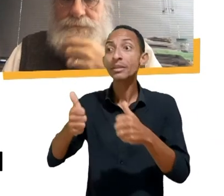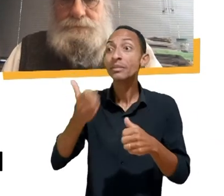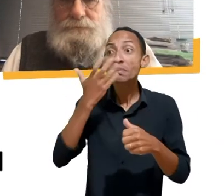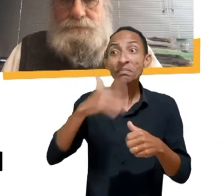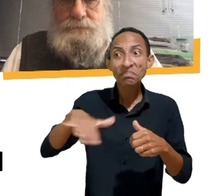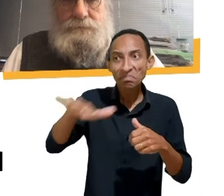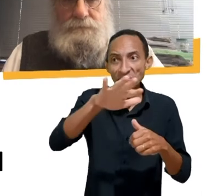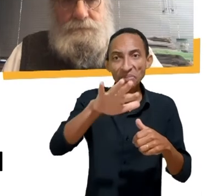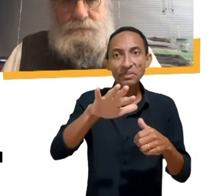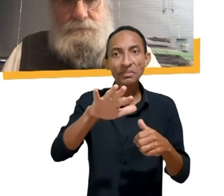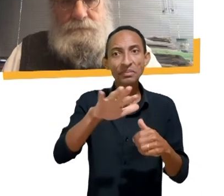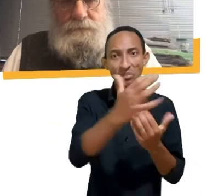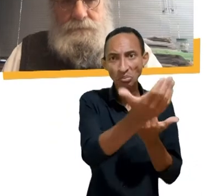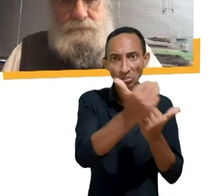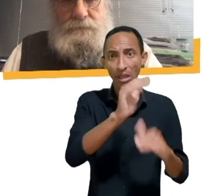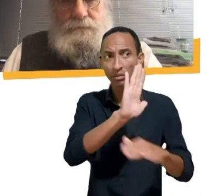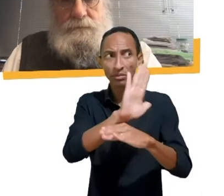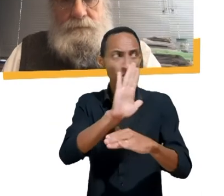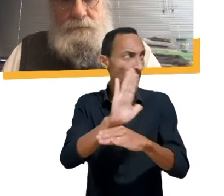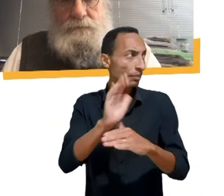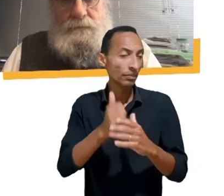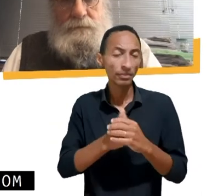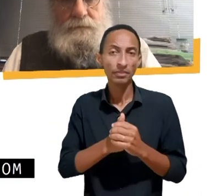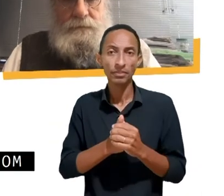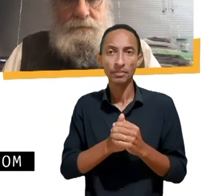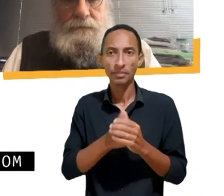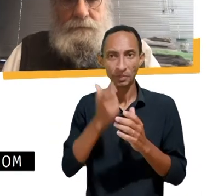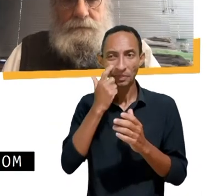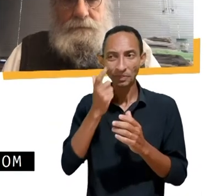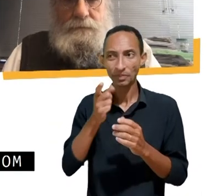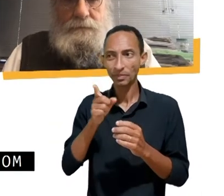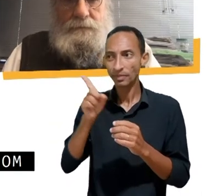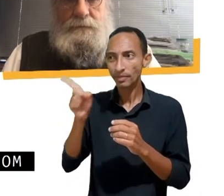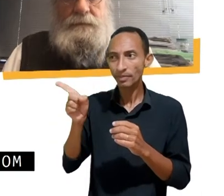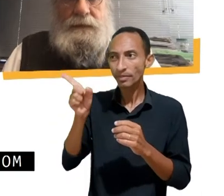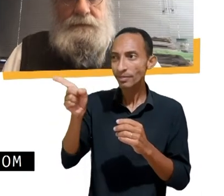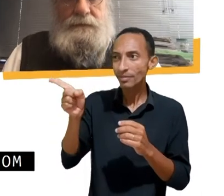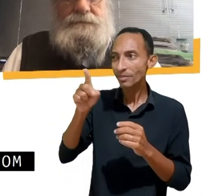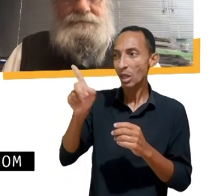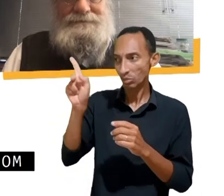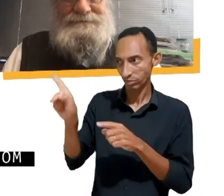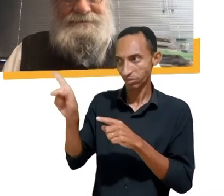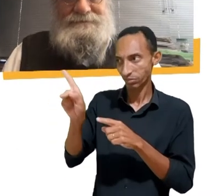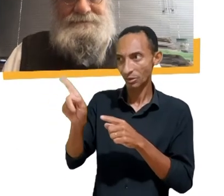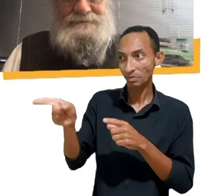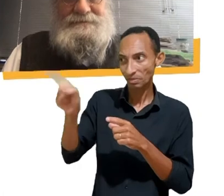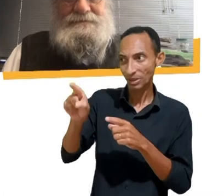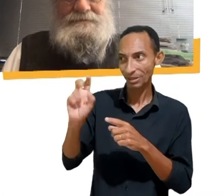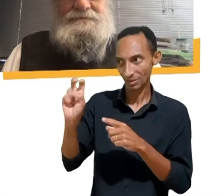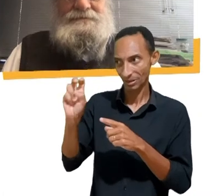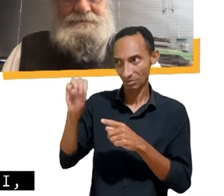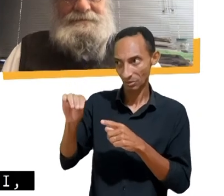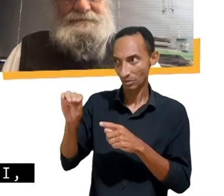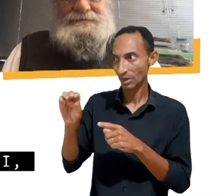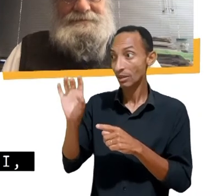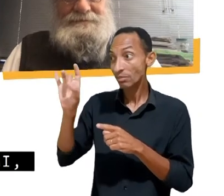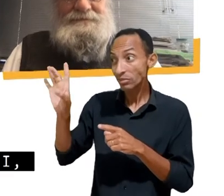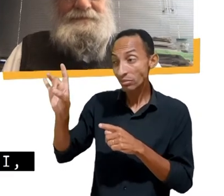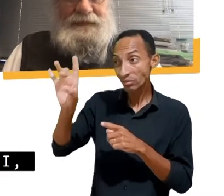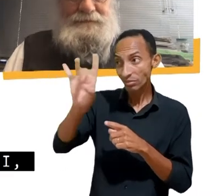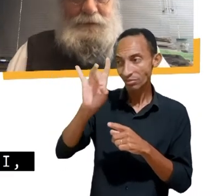Eu vou começar com a mesma ordem, passando a palavra agora ao professor Demi. Cinco minutos para cada um também. Por favor, professor.